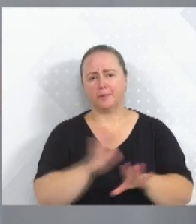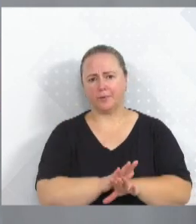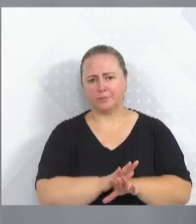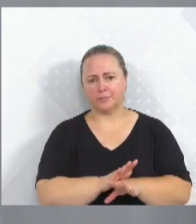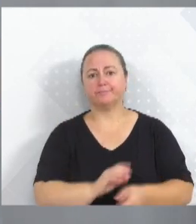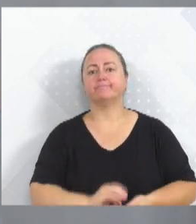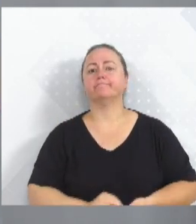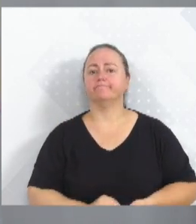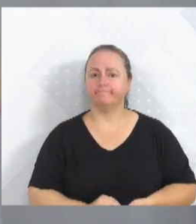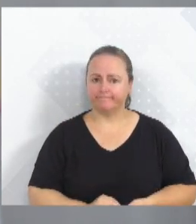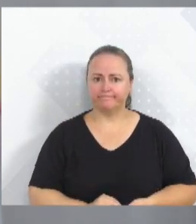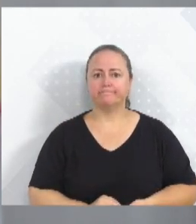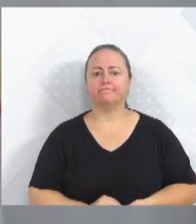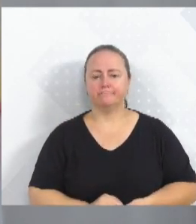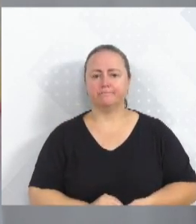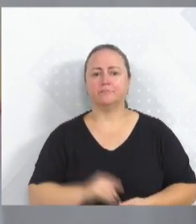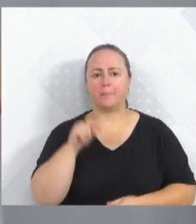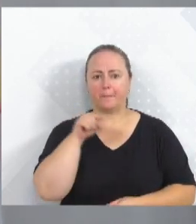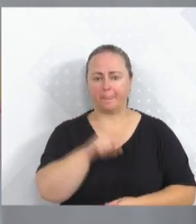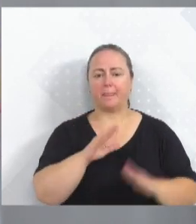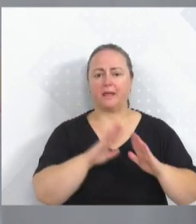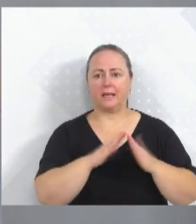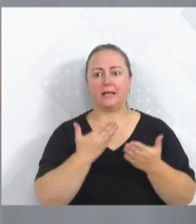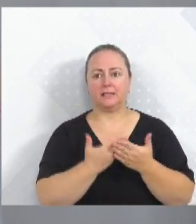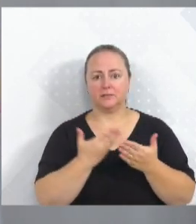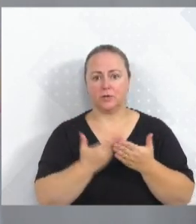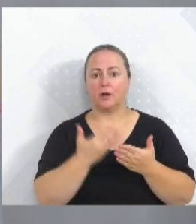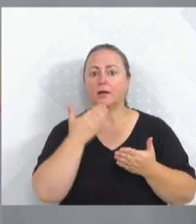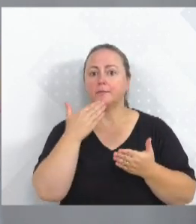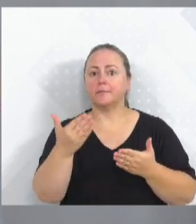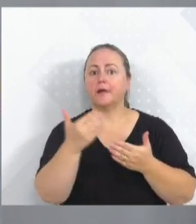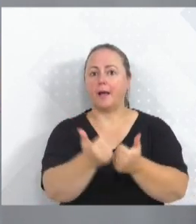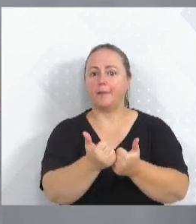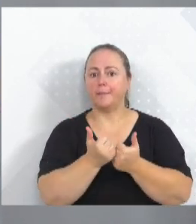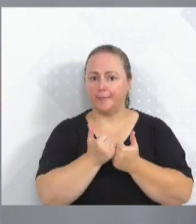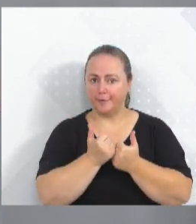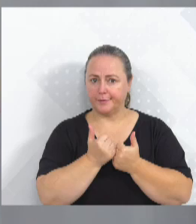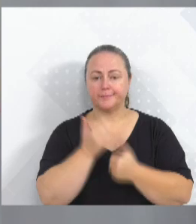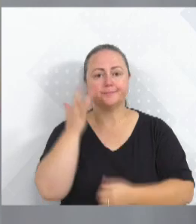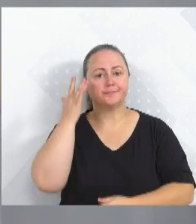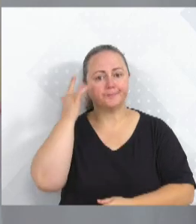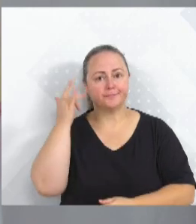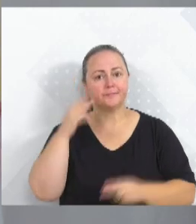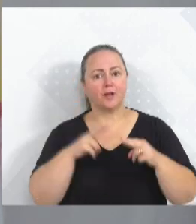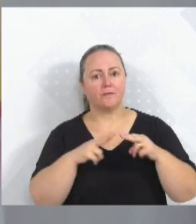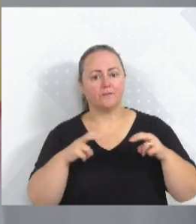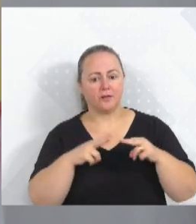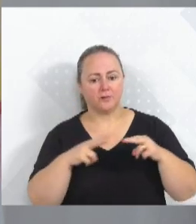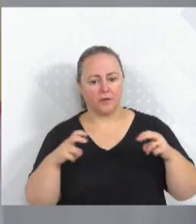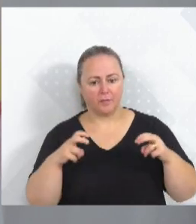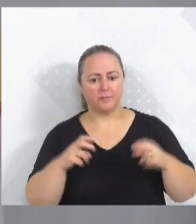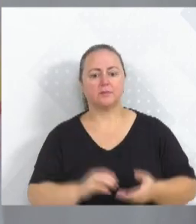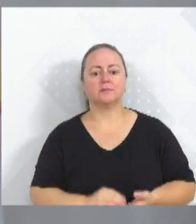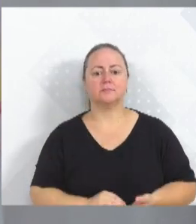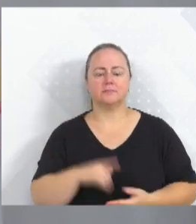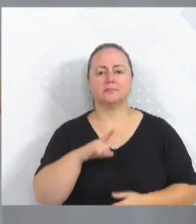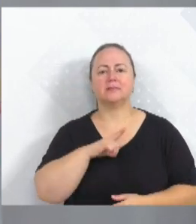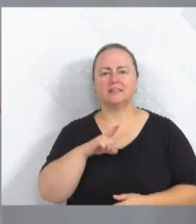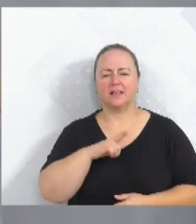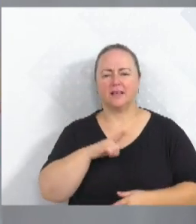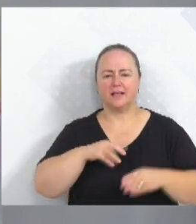Esse colégio aí, senhores, nós estamos precisando de um apoio lá, amanhã, estamos em Florianópolis também, sobre a história do terreno